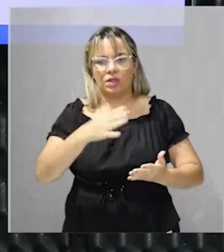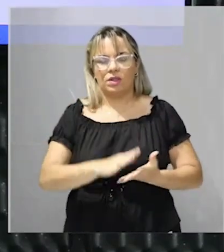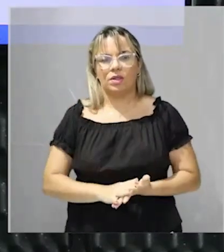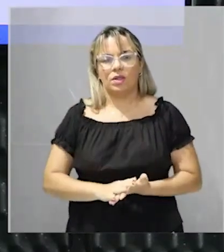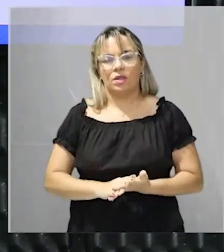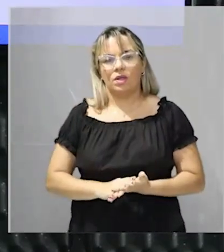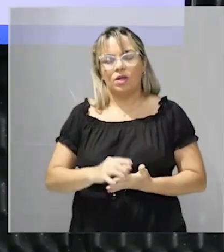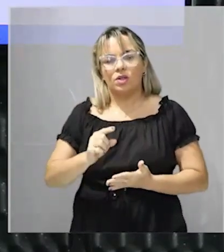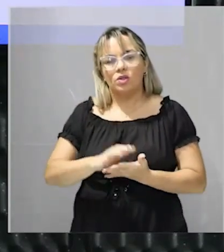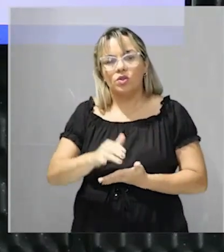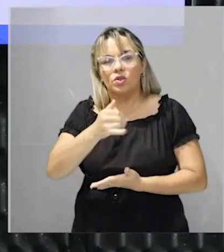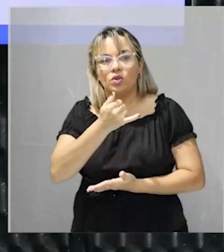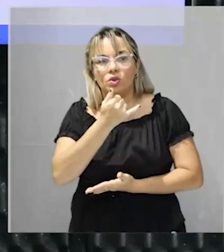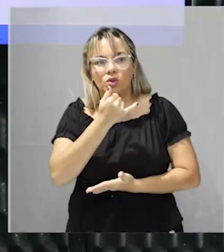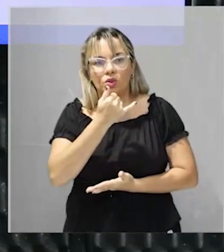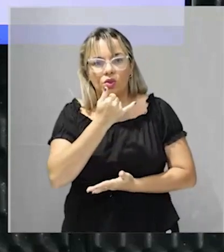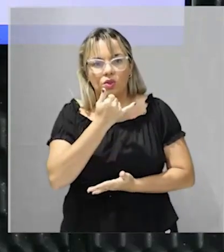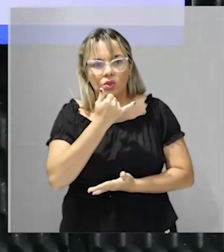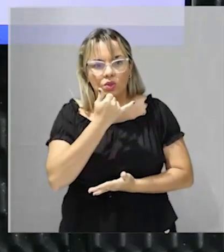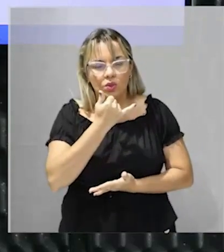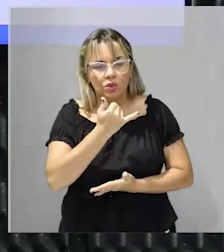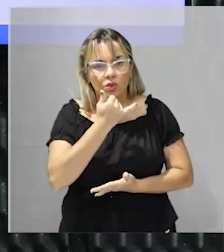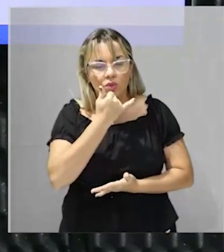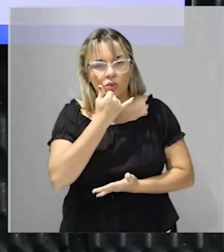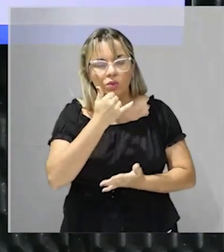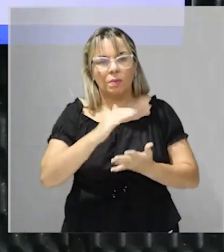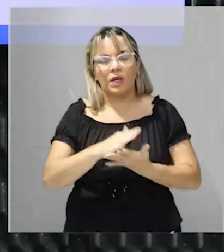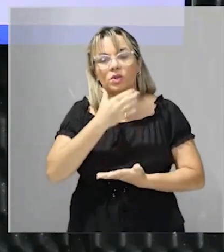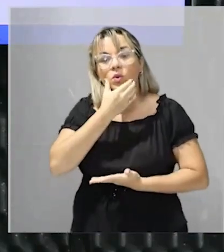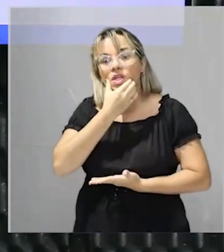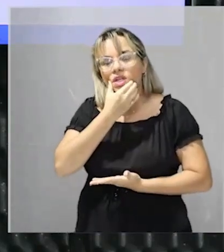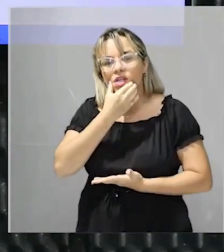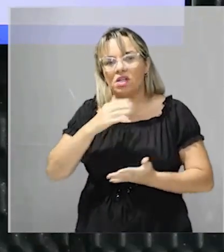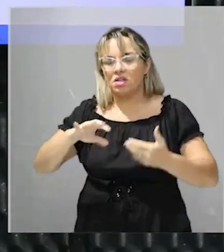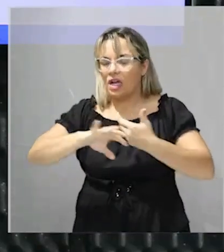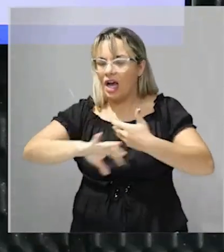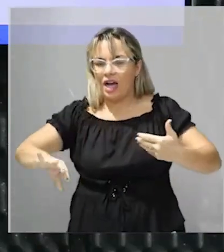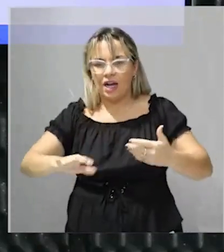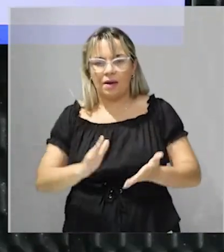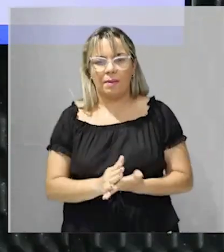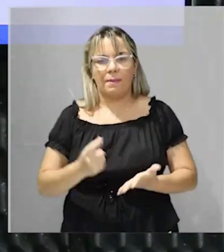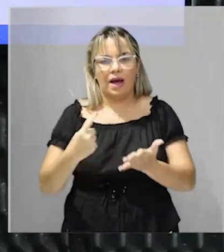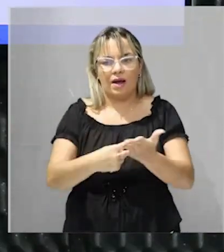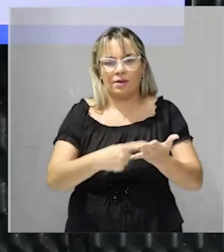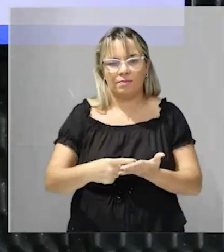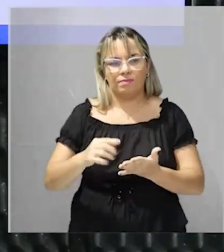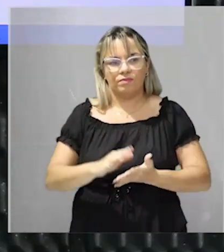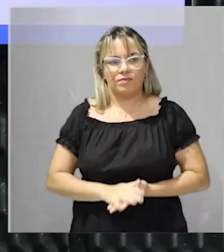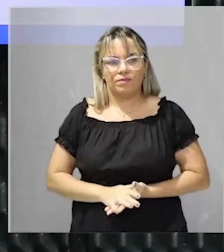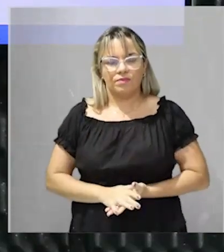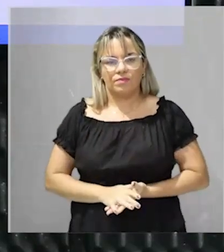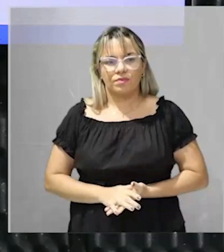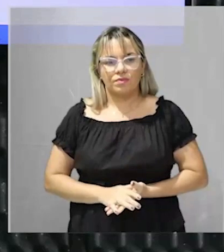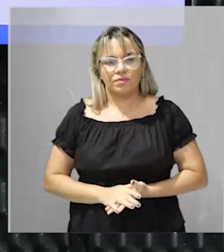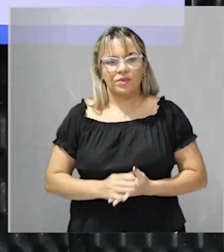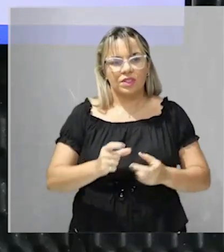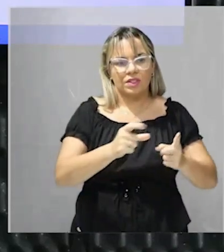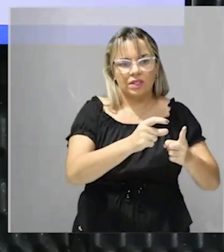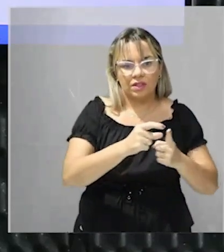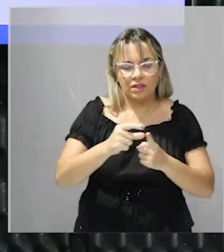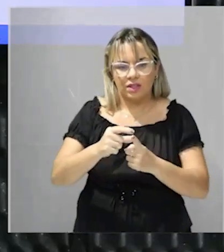para a época afirmava a igualdade dos homens né e apregoavam com seus direitos